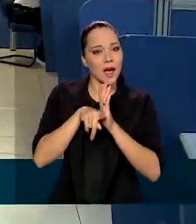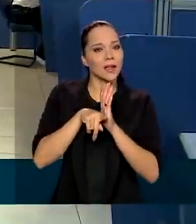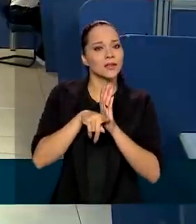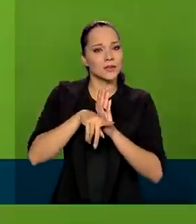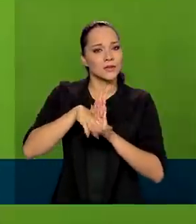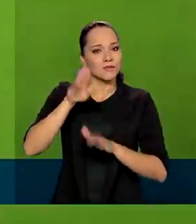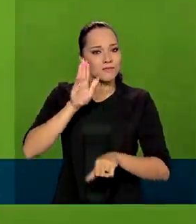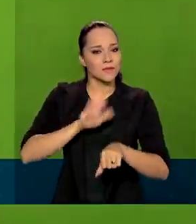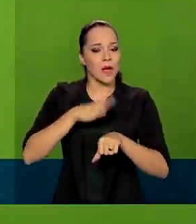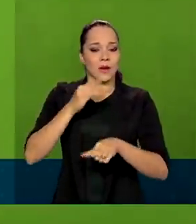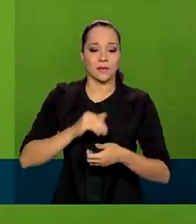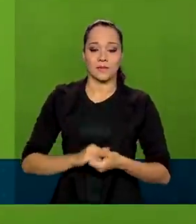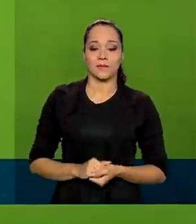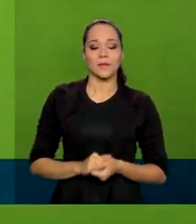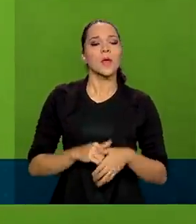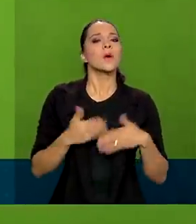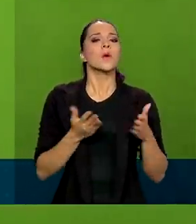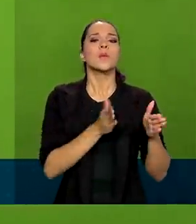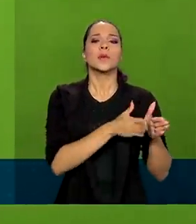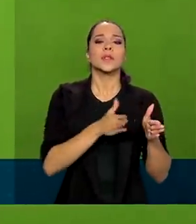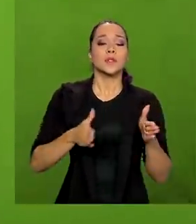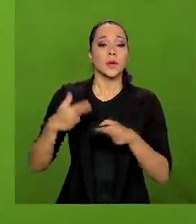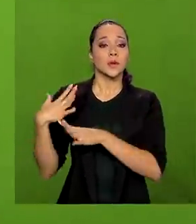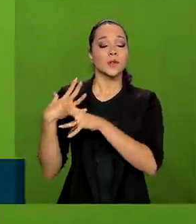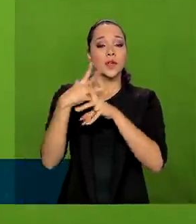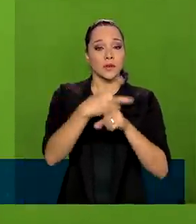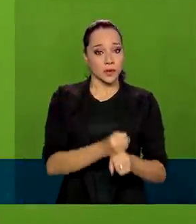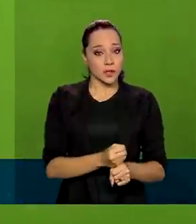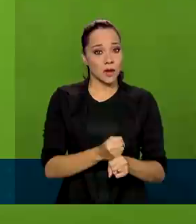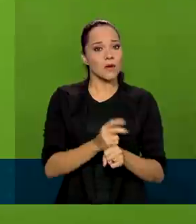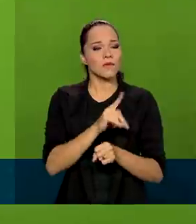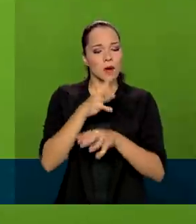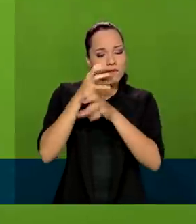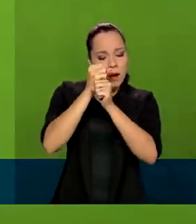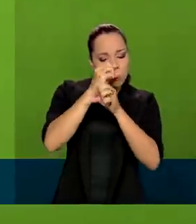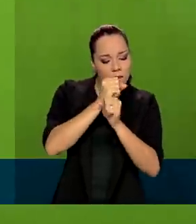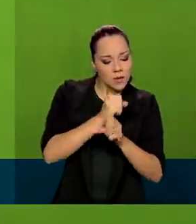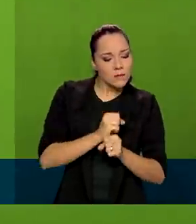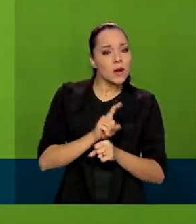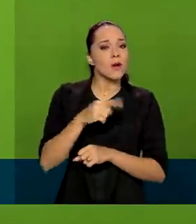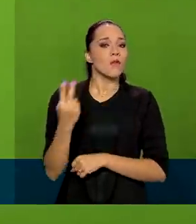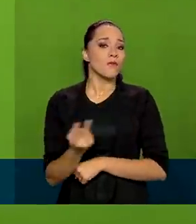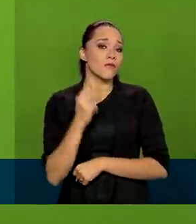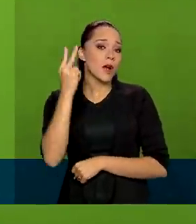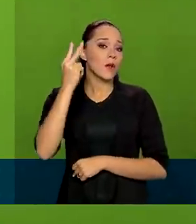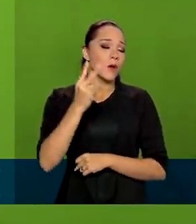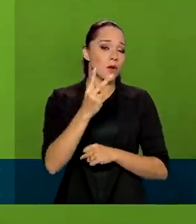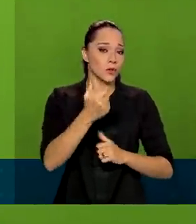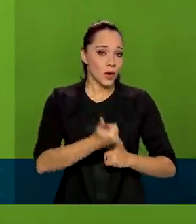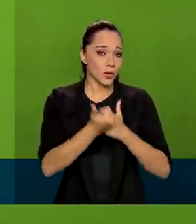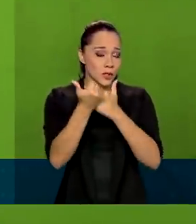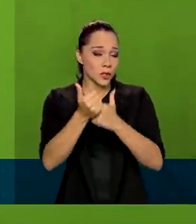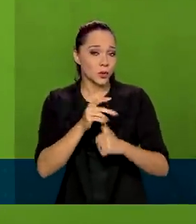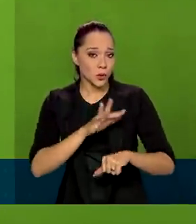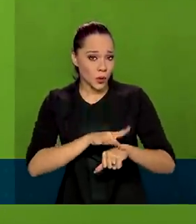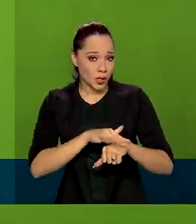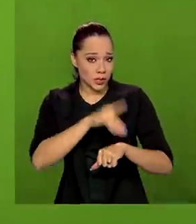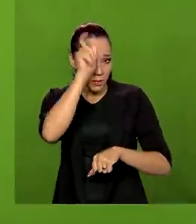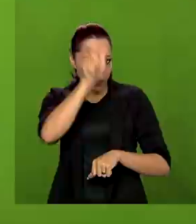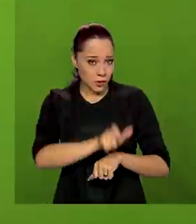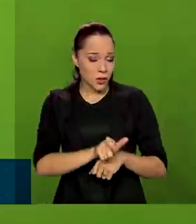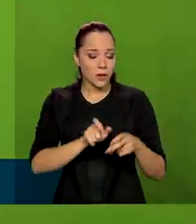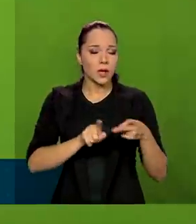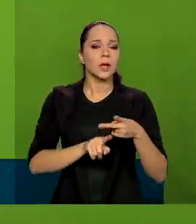automática. Para o procedimento de revisão, será calculado o valor do auxílio-doença devido ao segurado